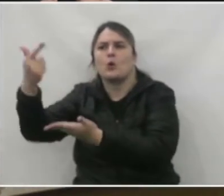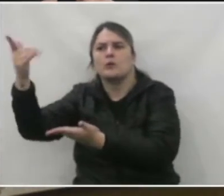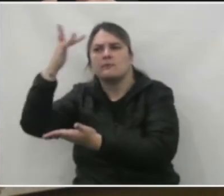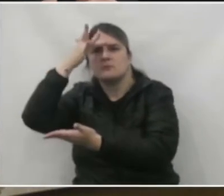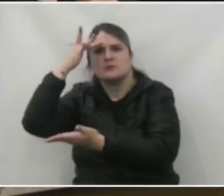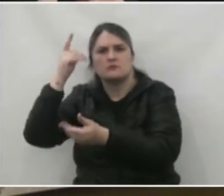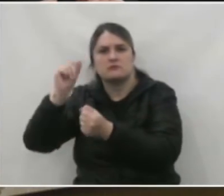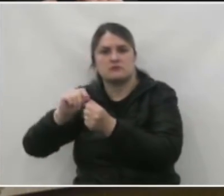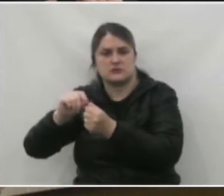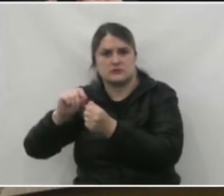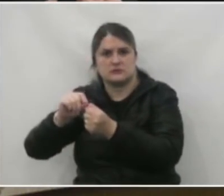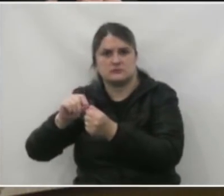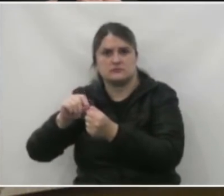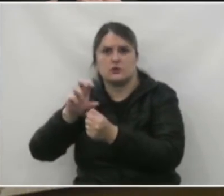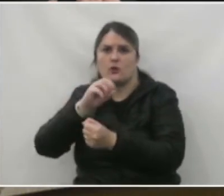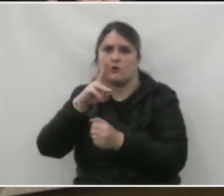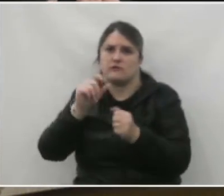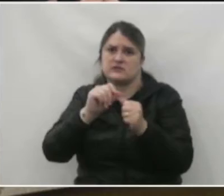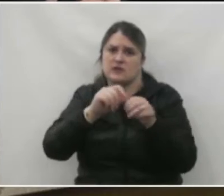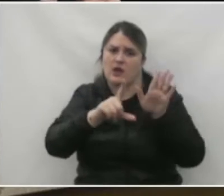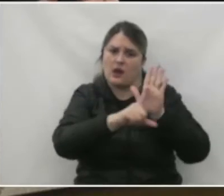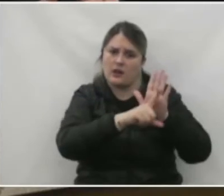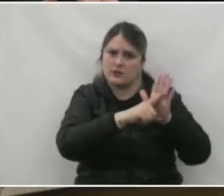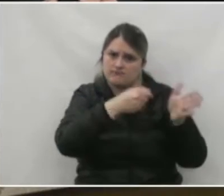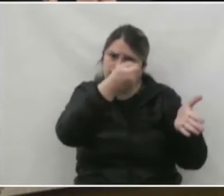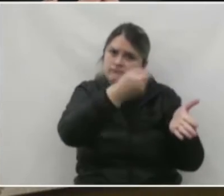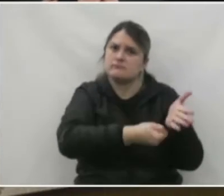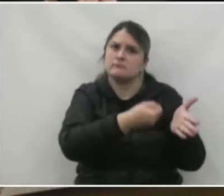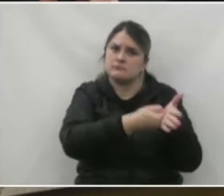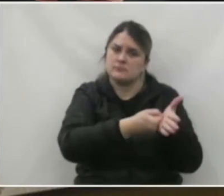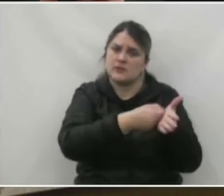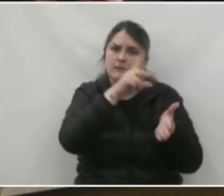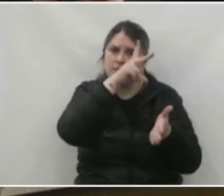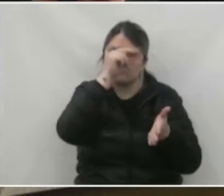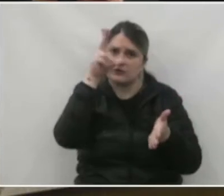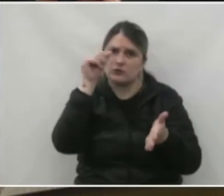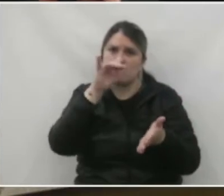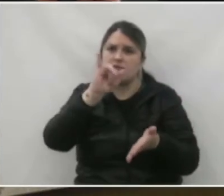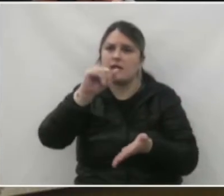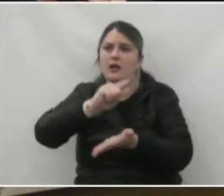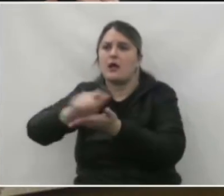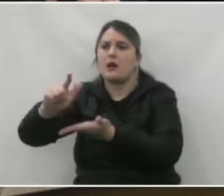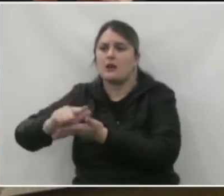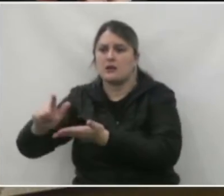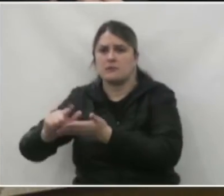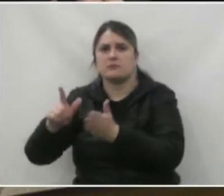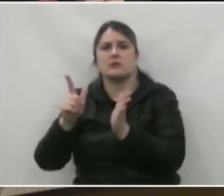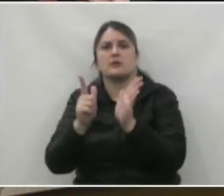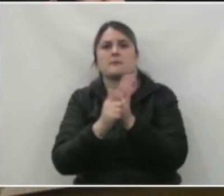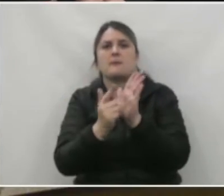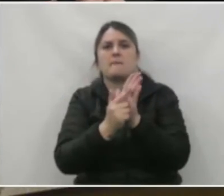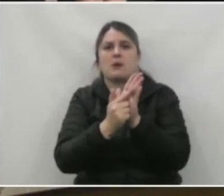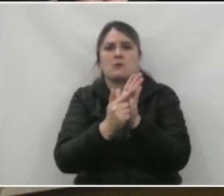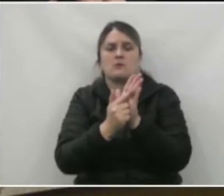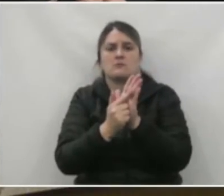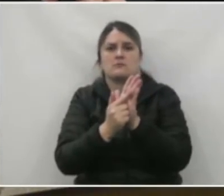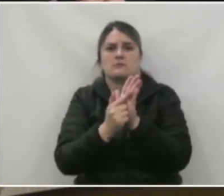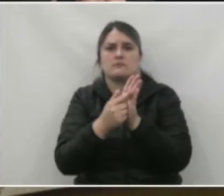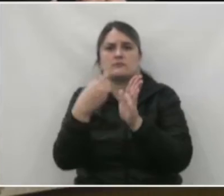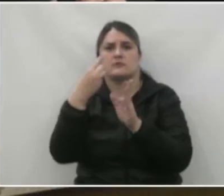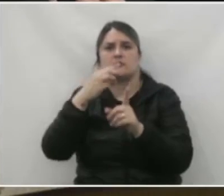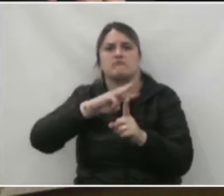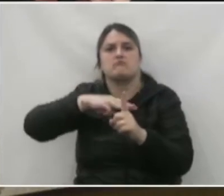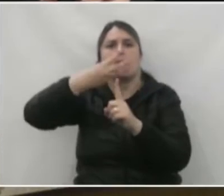vamos ter que fazer essa lei e cumprir. A prefeitura vai lá e roça e coloca lá três, quatro vezes